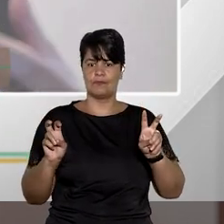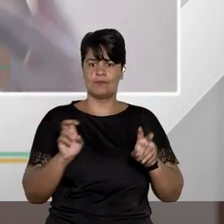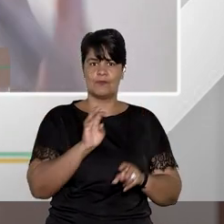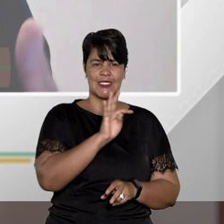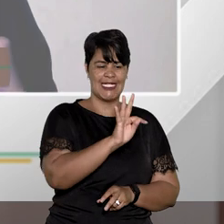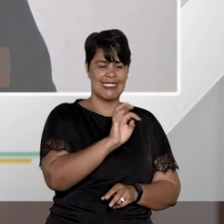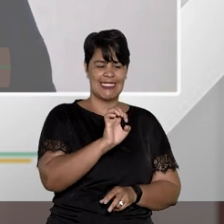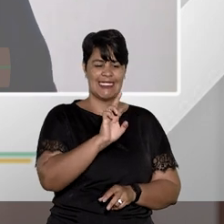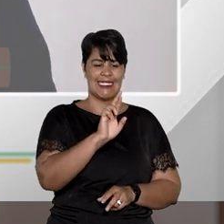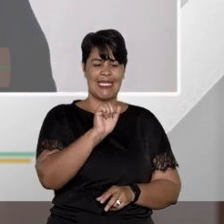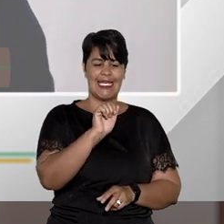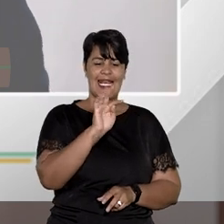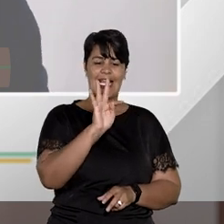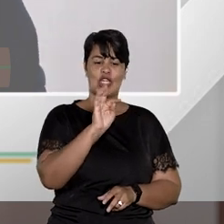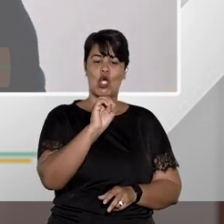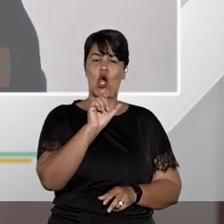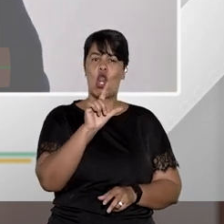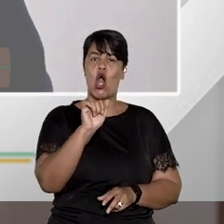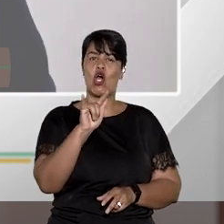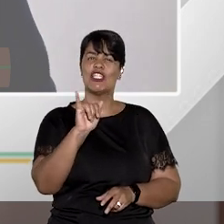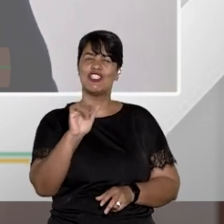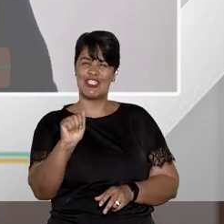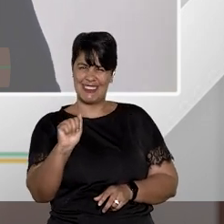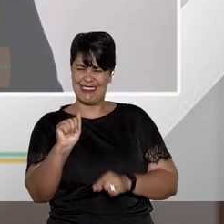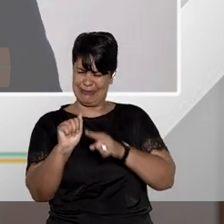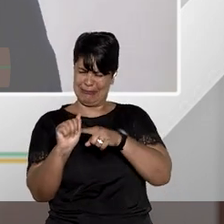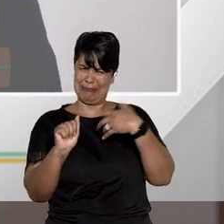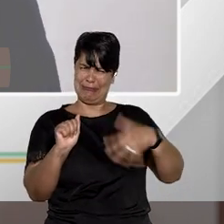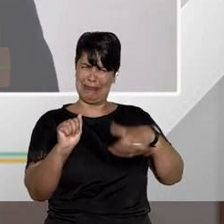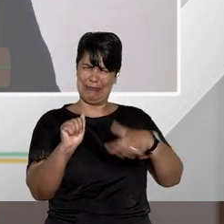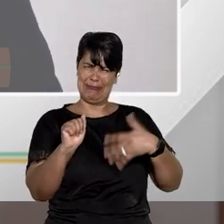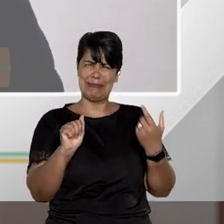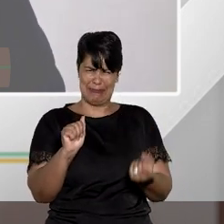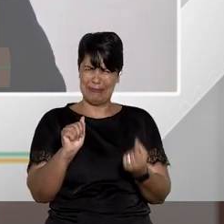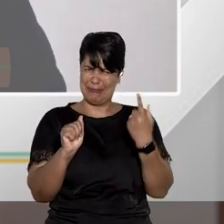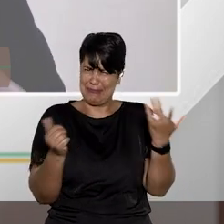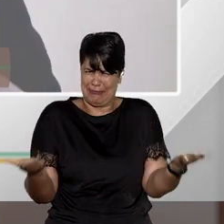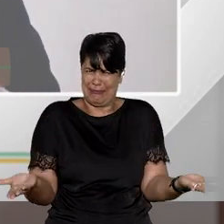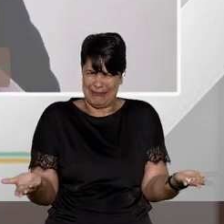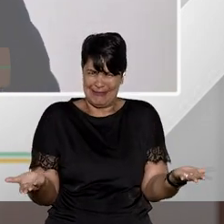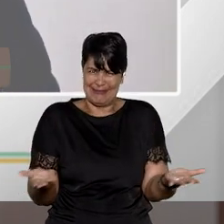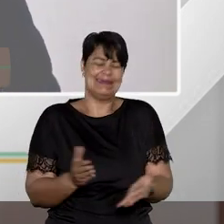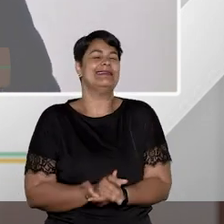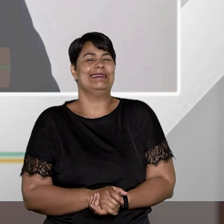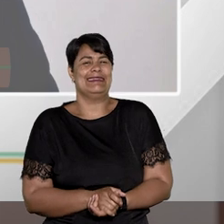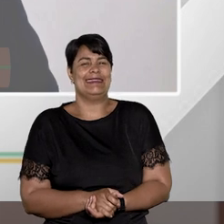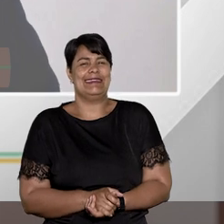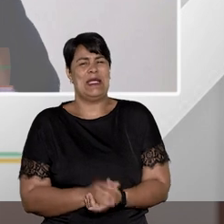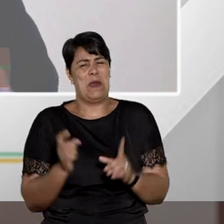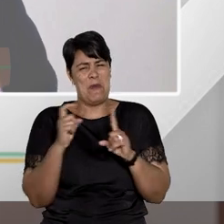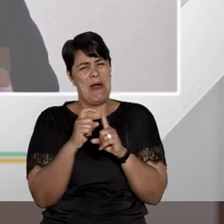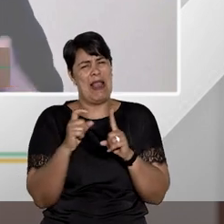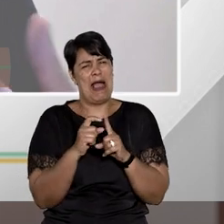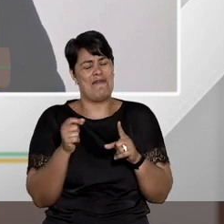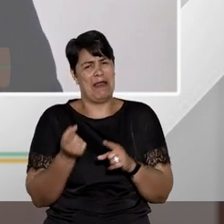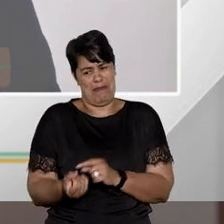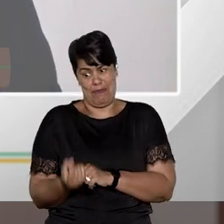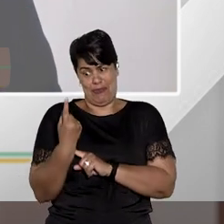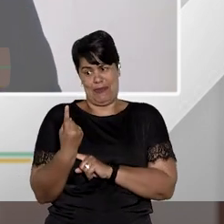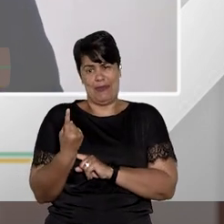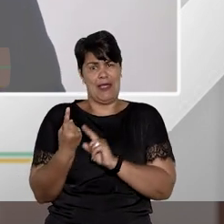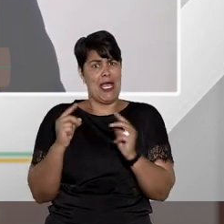decisão teratológica, a própria palavra teratológica já é um pouco teratológica. eles não quiseram colocar decisão